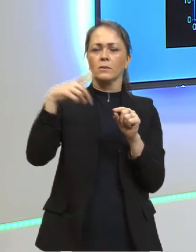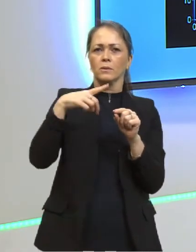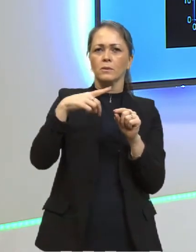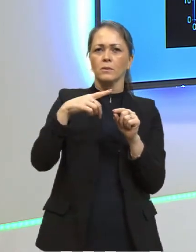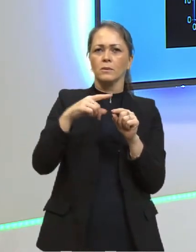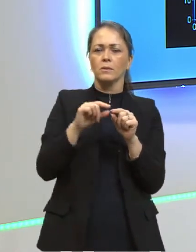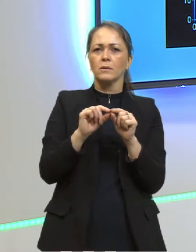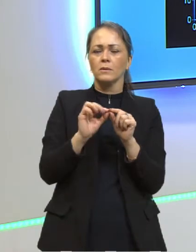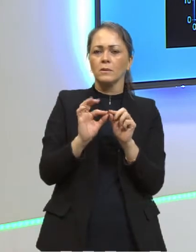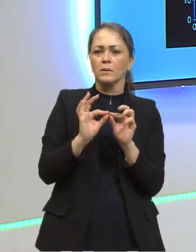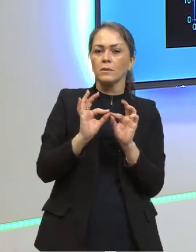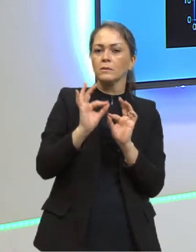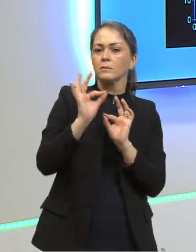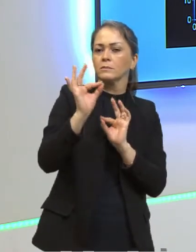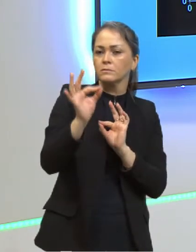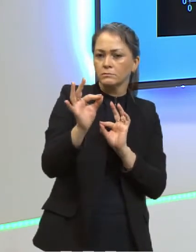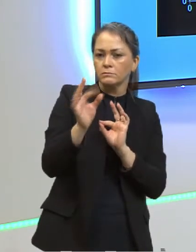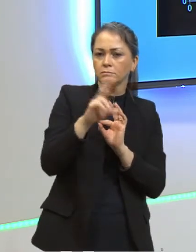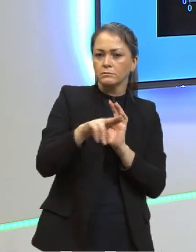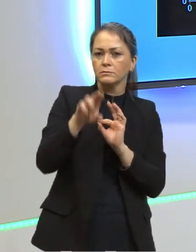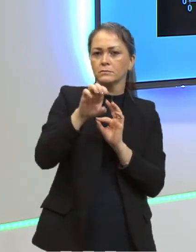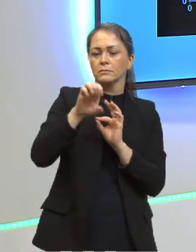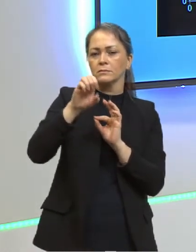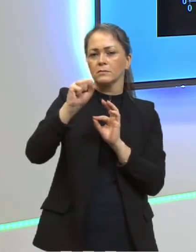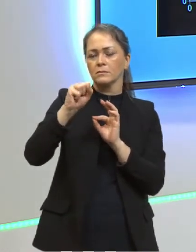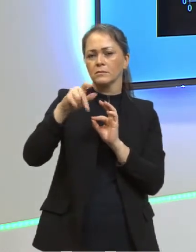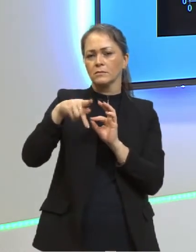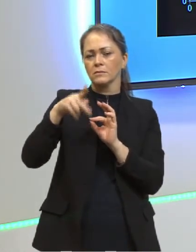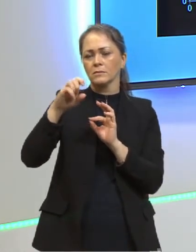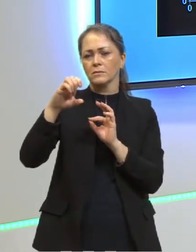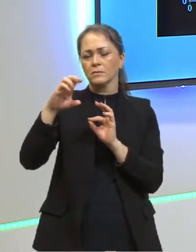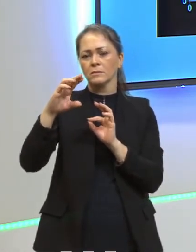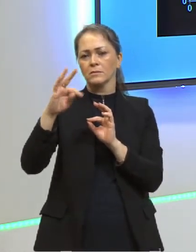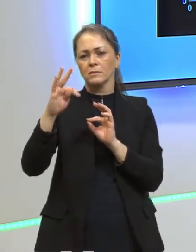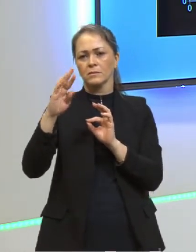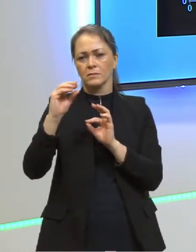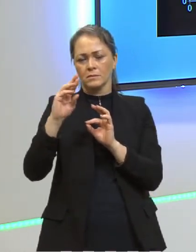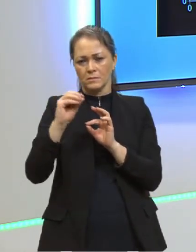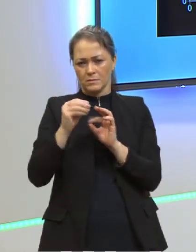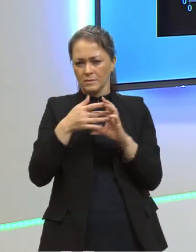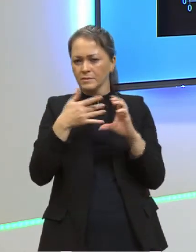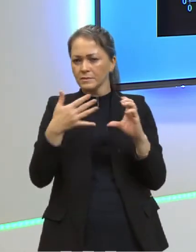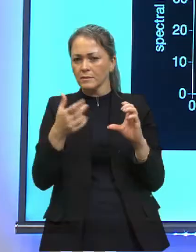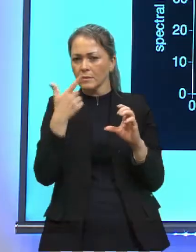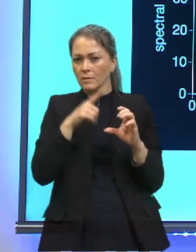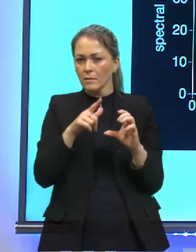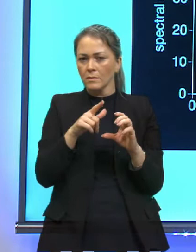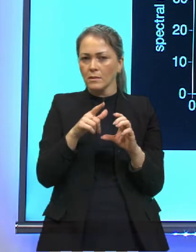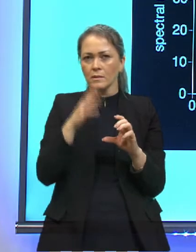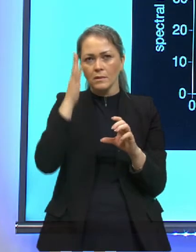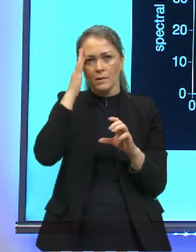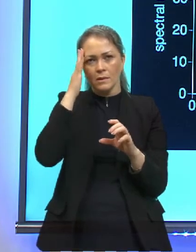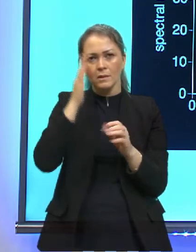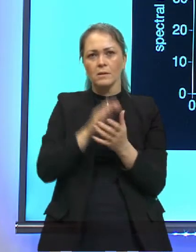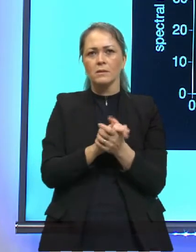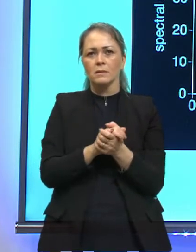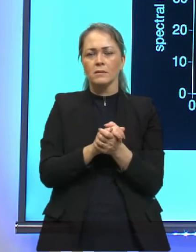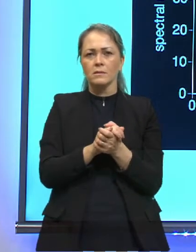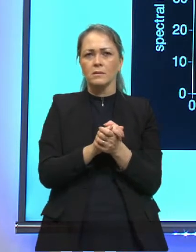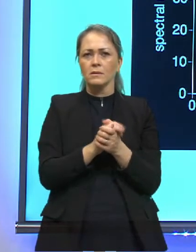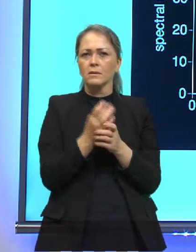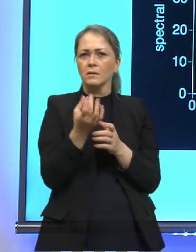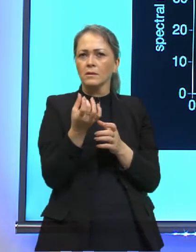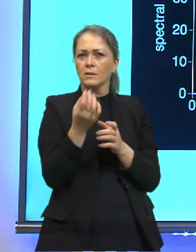através do espectro, a gente consegue detectar. Certo? Olha só, Betelgeuse, Riegel,